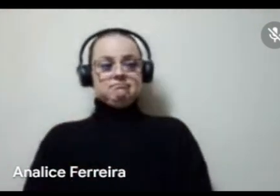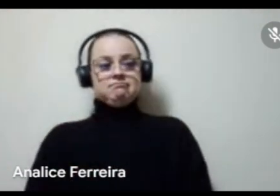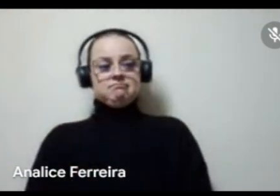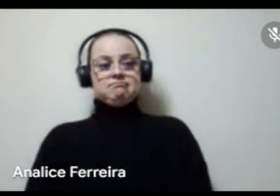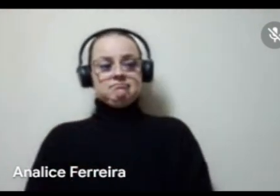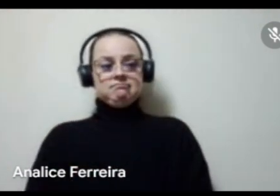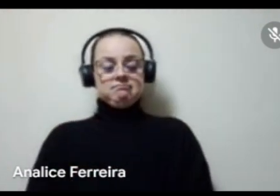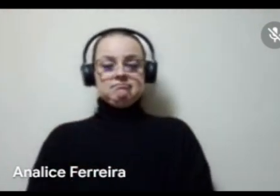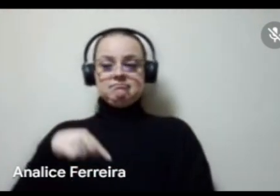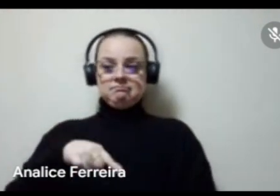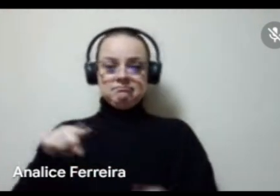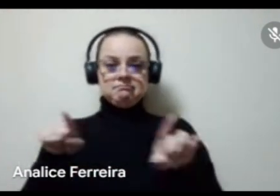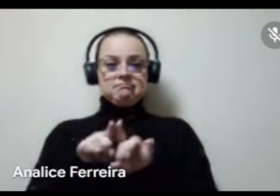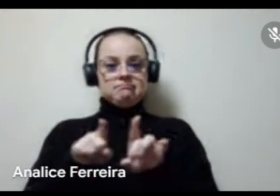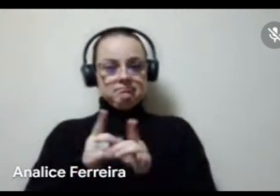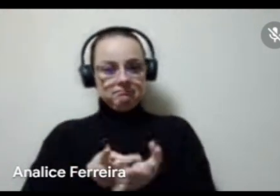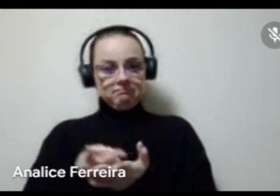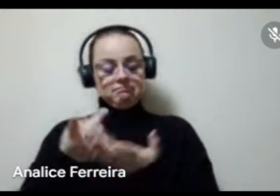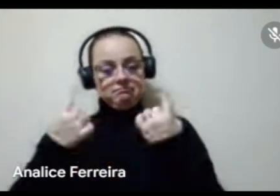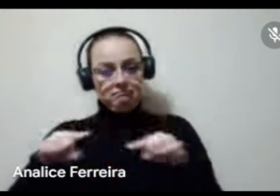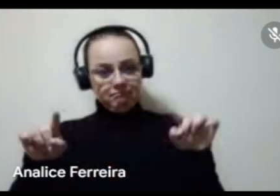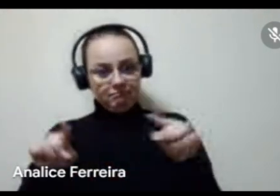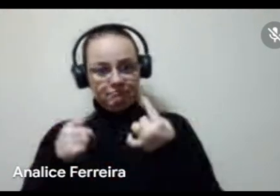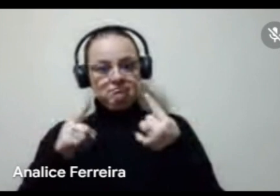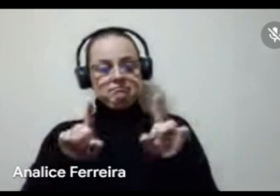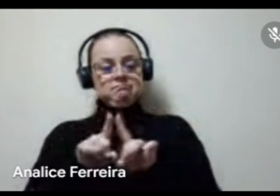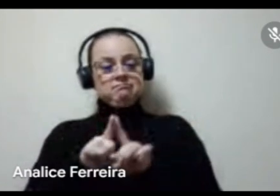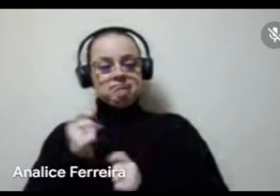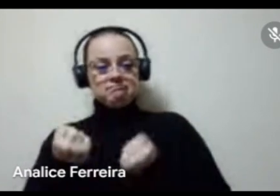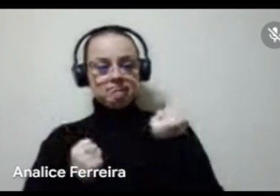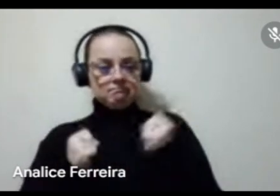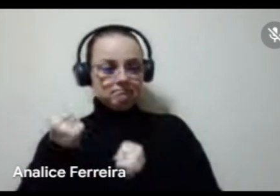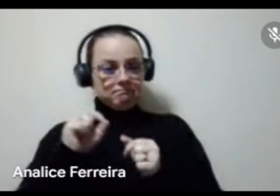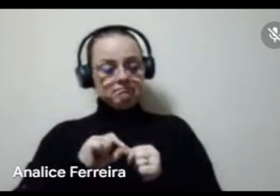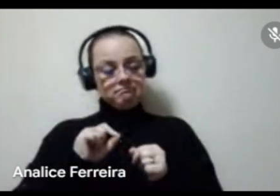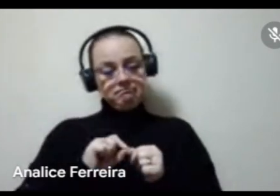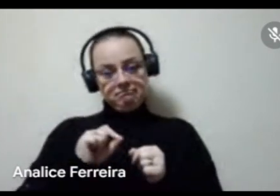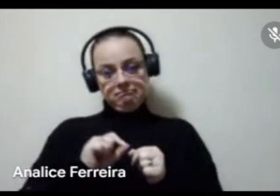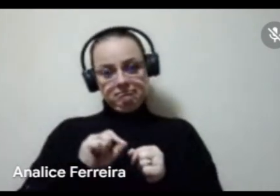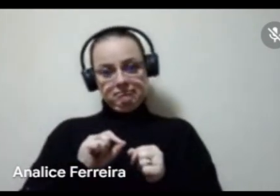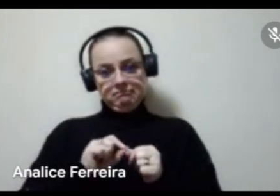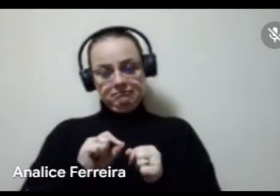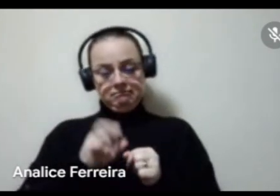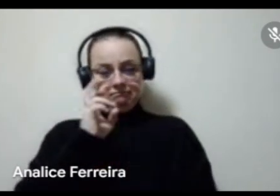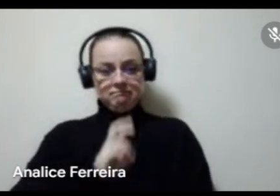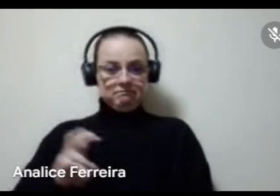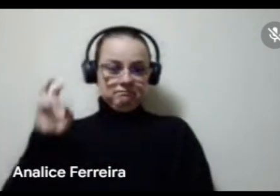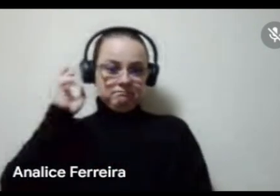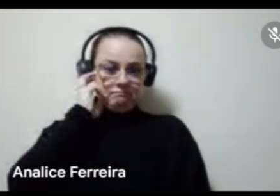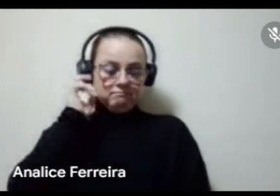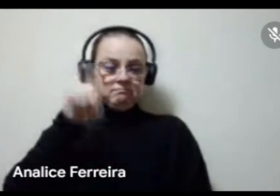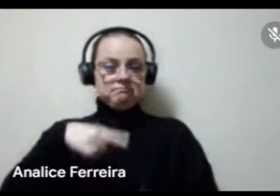daqui também sobre o segmento da música, sobre os anseios dos fazedores e fazedoras de cultura que são da